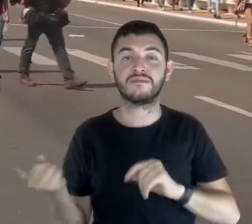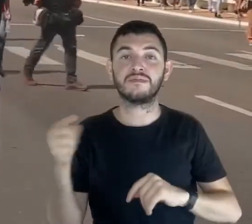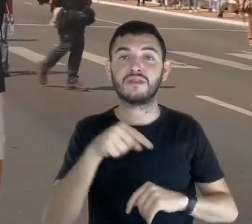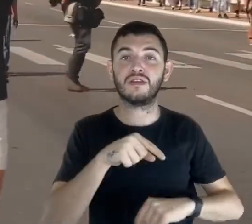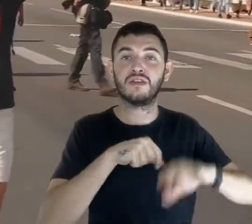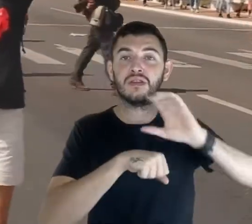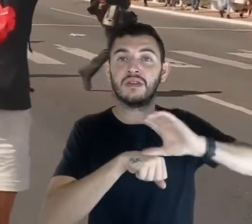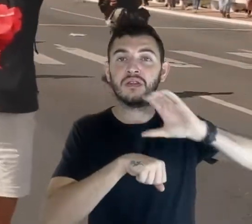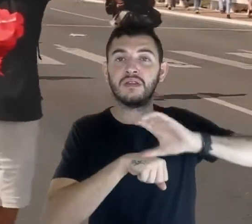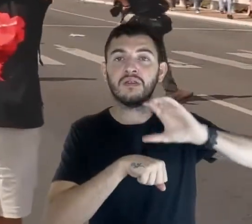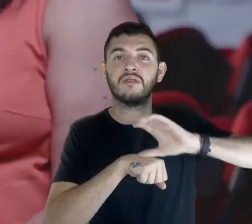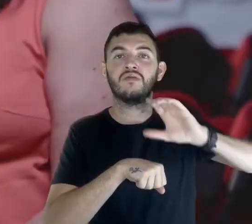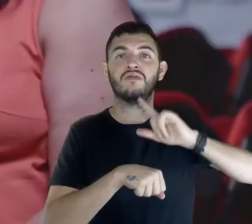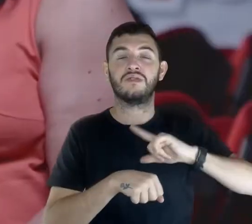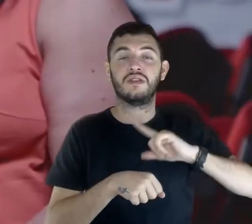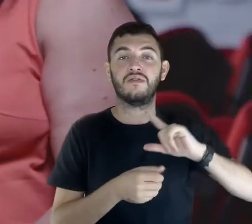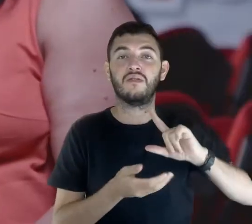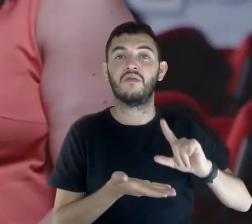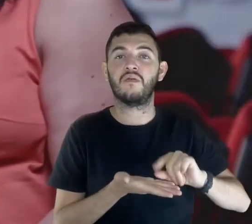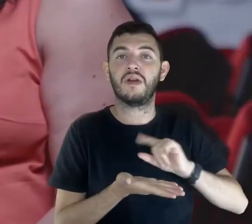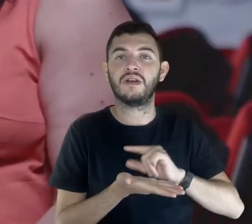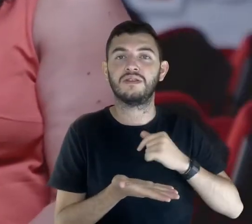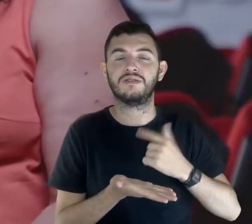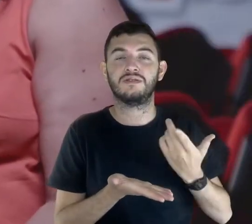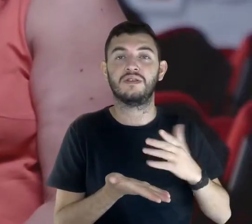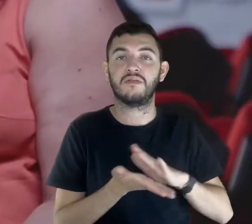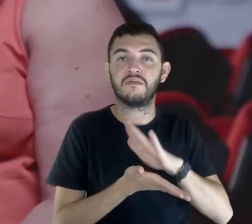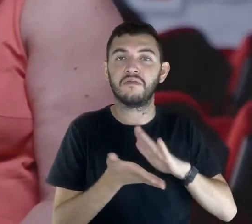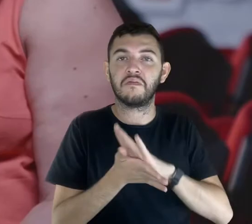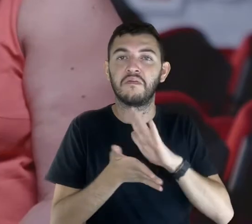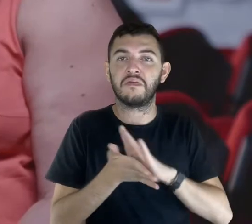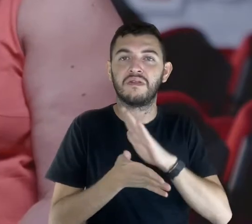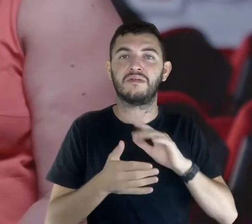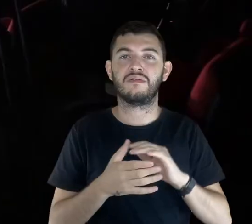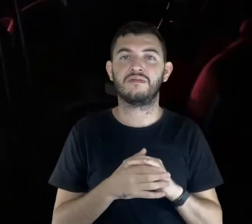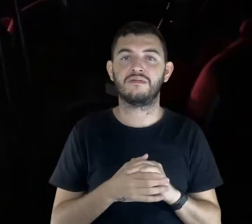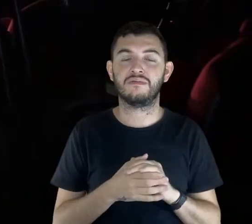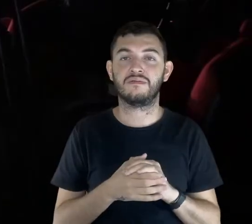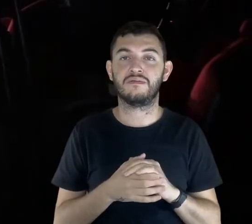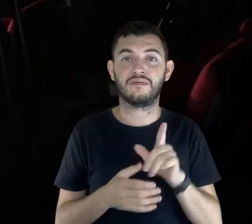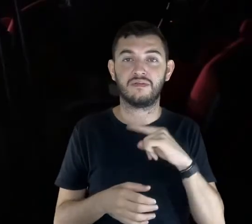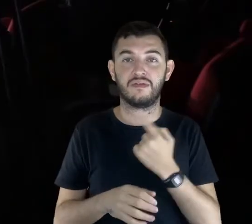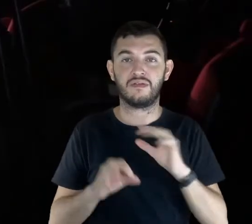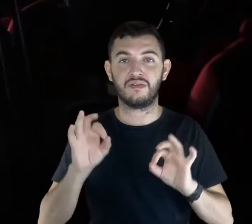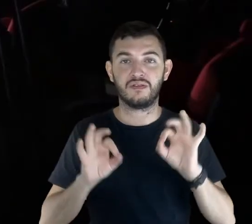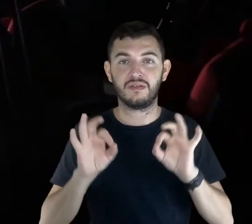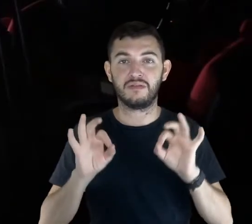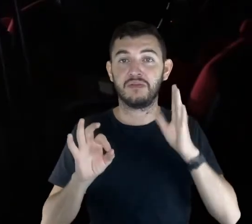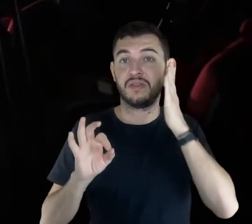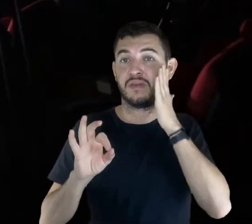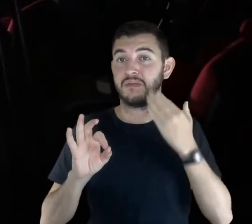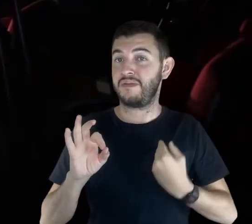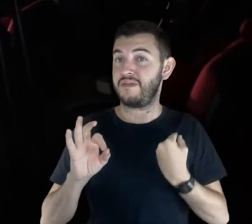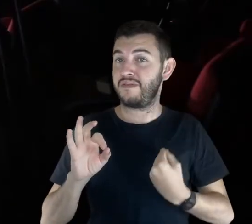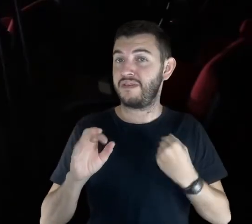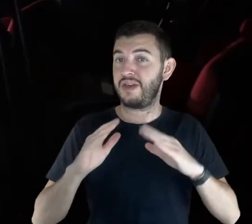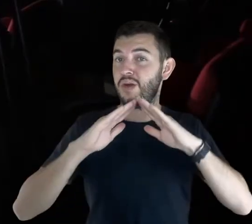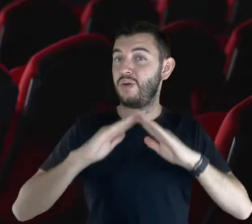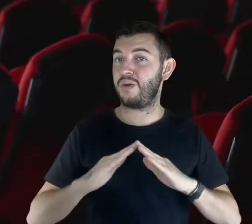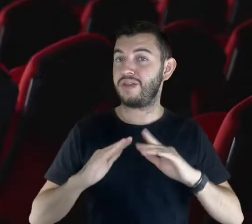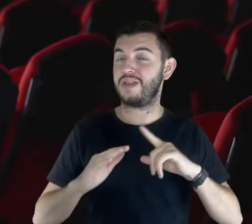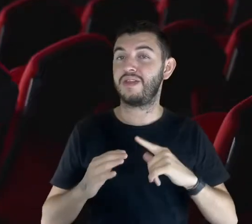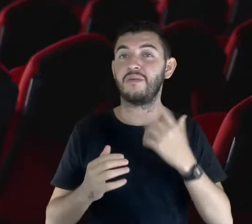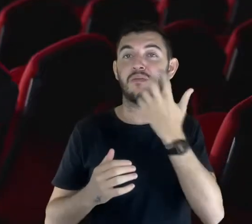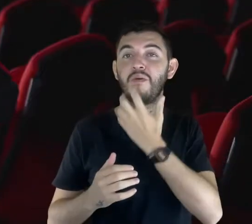E desse curso aí, inclusive, saiu um artigo que mandei para a publicação agora. Fizemos também um saber viver em casa,